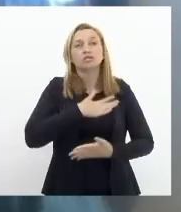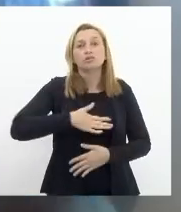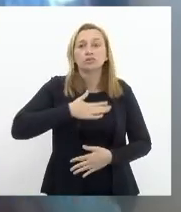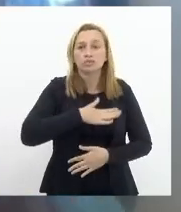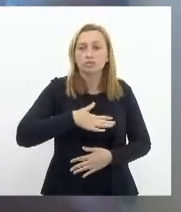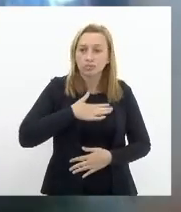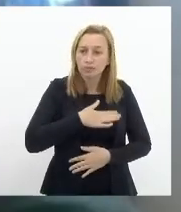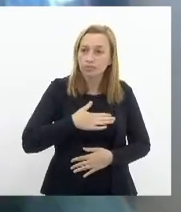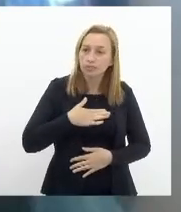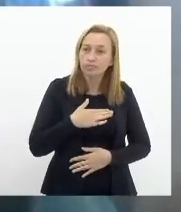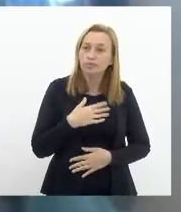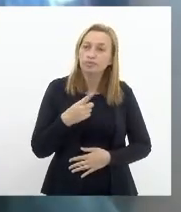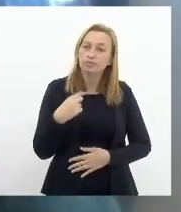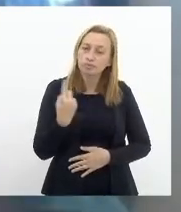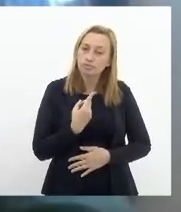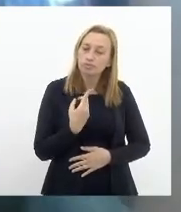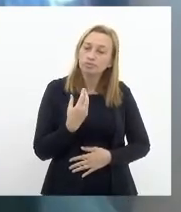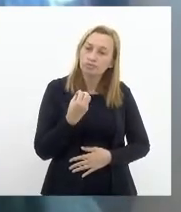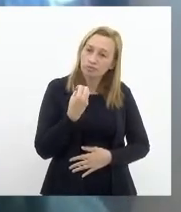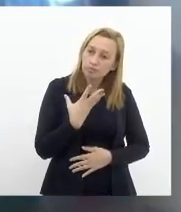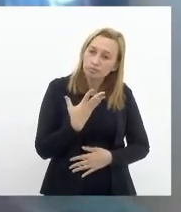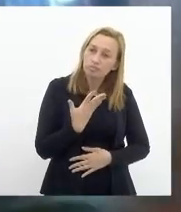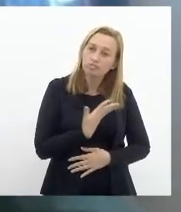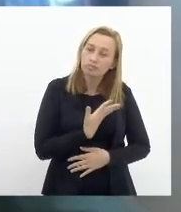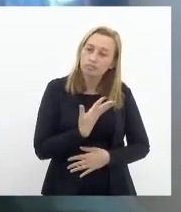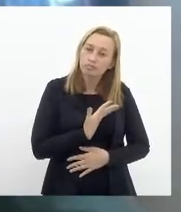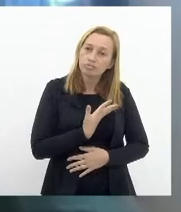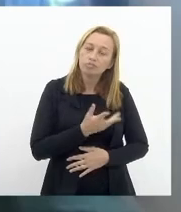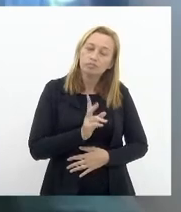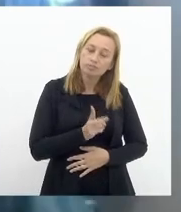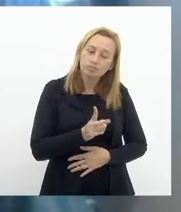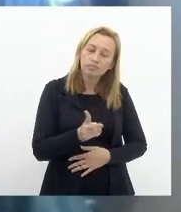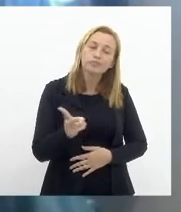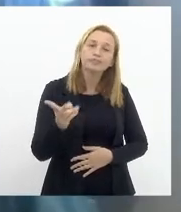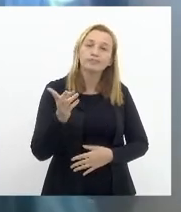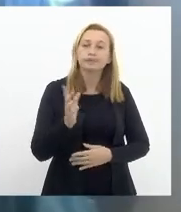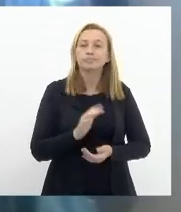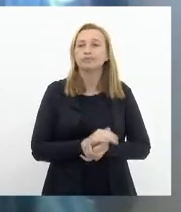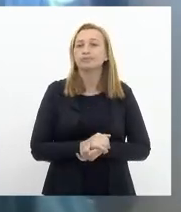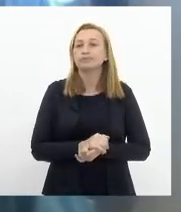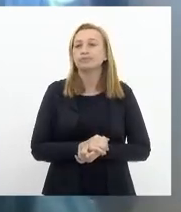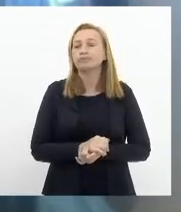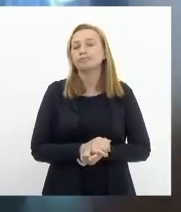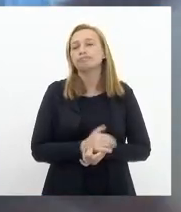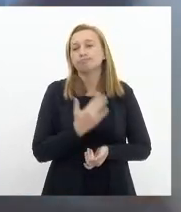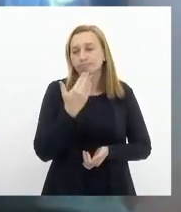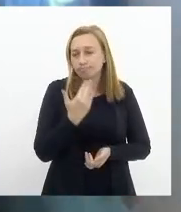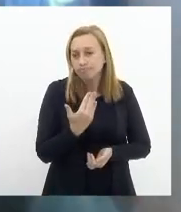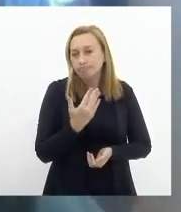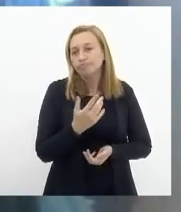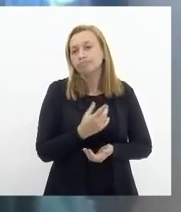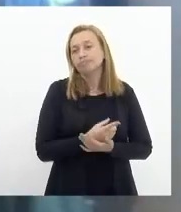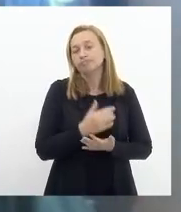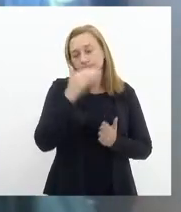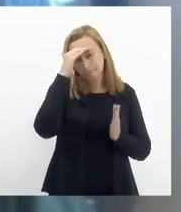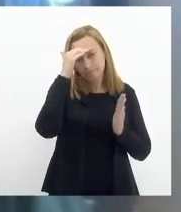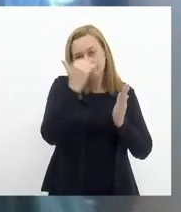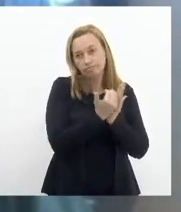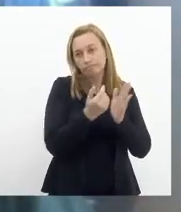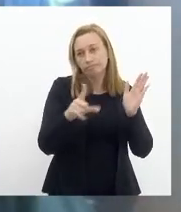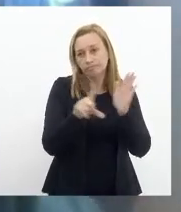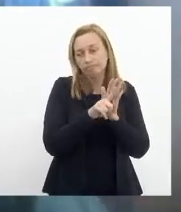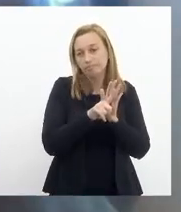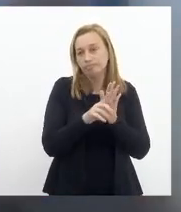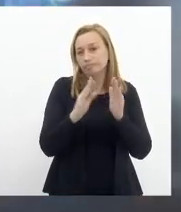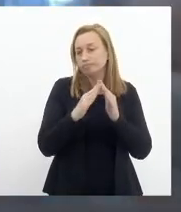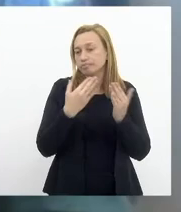em prol da nossa boa convivência que continuará boa dentro da divergência que vossa excelência cumpra a lei da escola sem